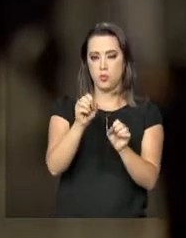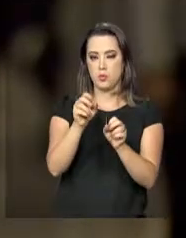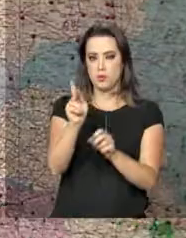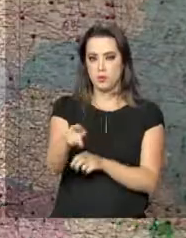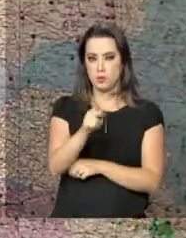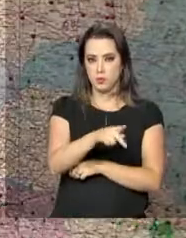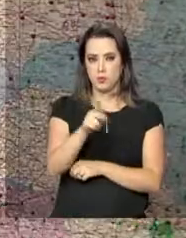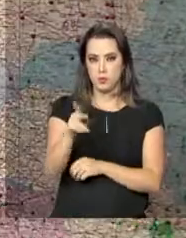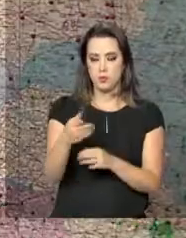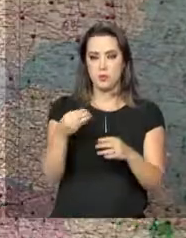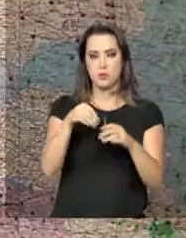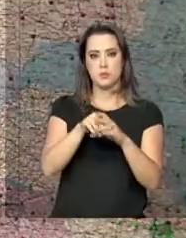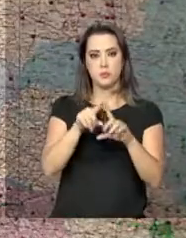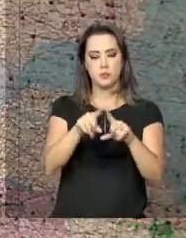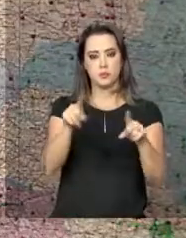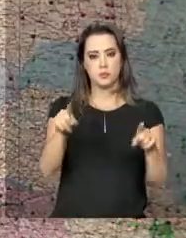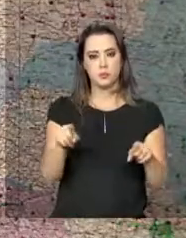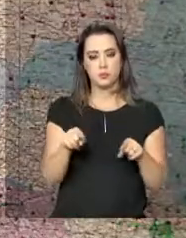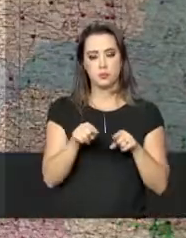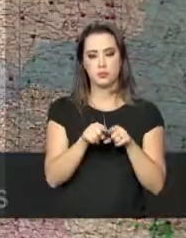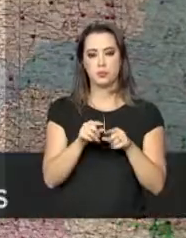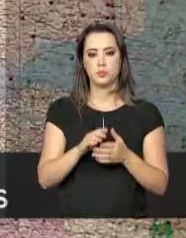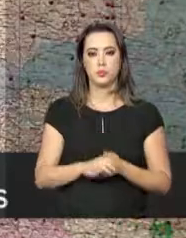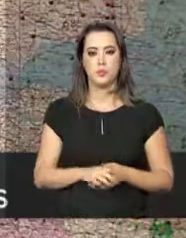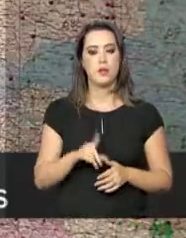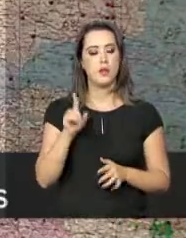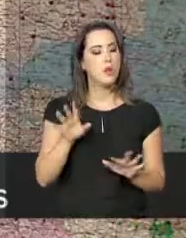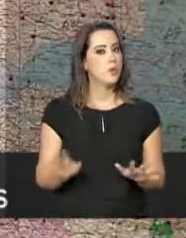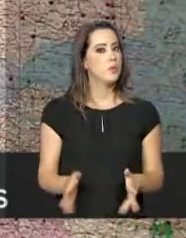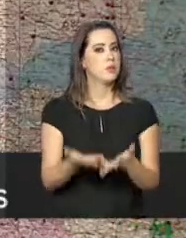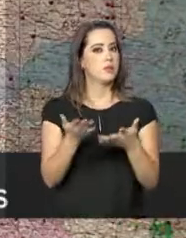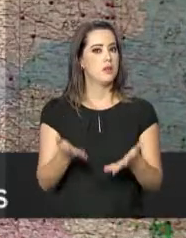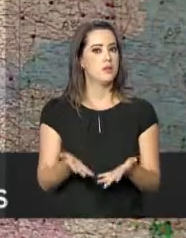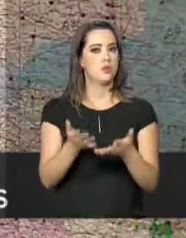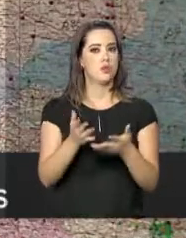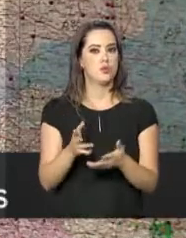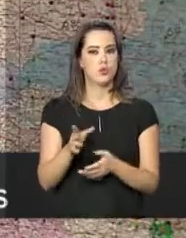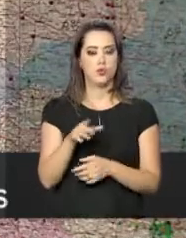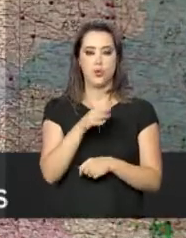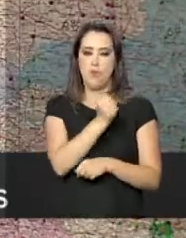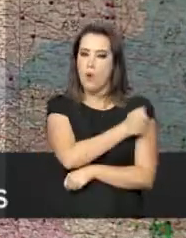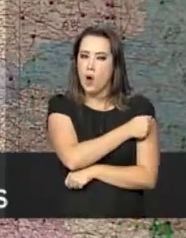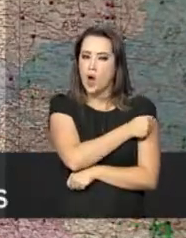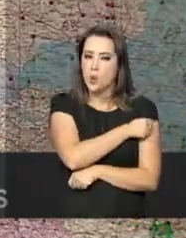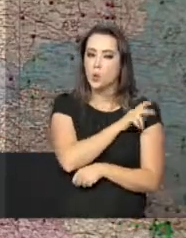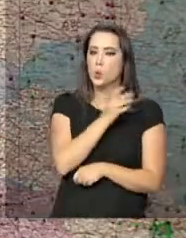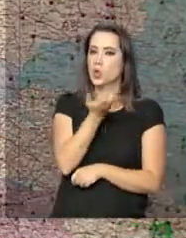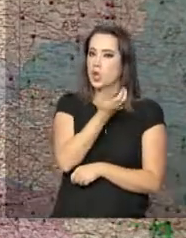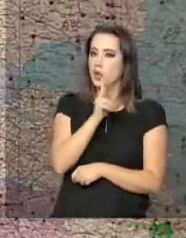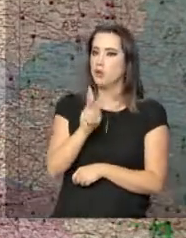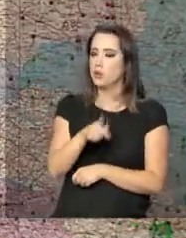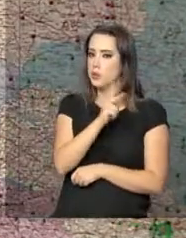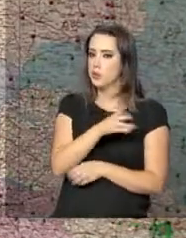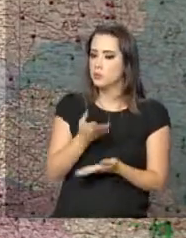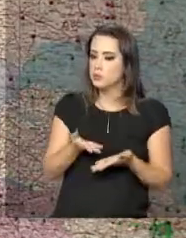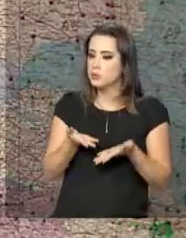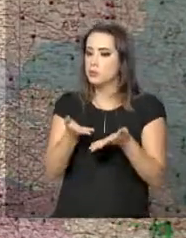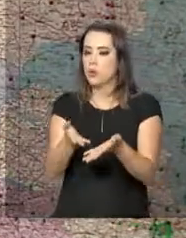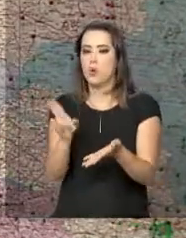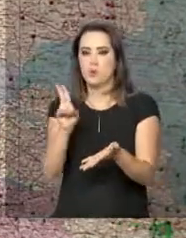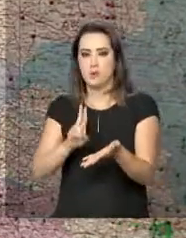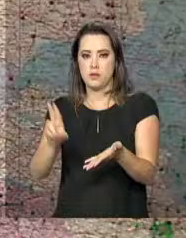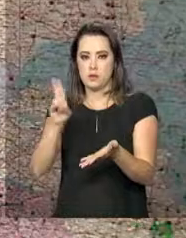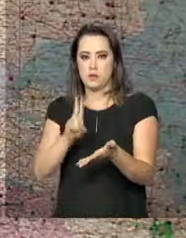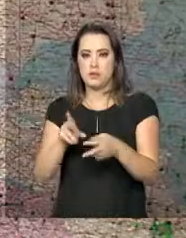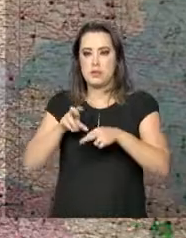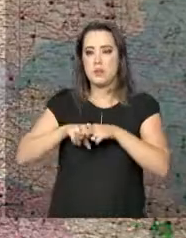de aula. É um incentivo à prática docente. A nossa ideia é que esse estudante que hoje se encontra nas universidades, nos